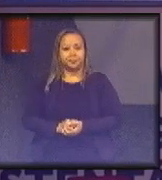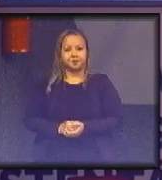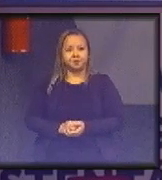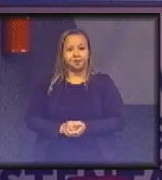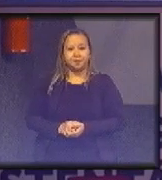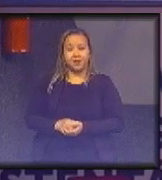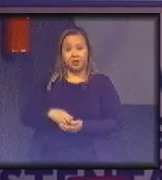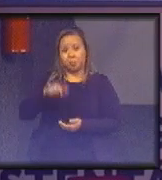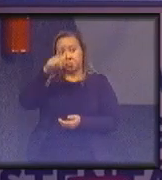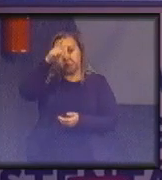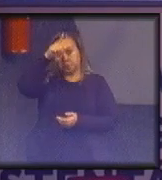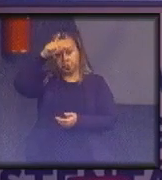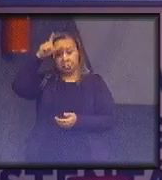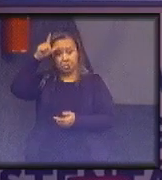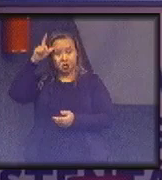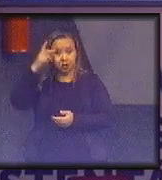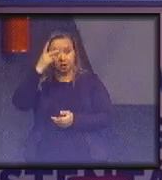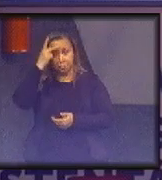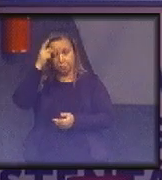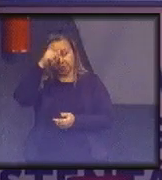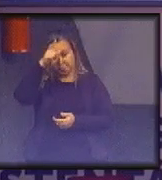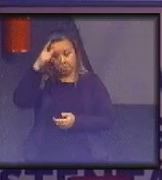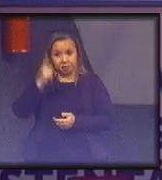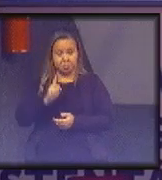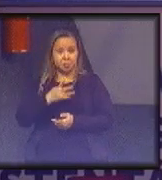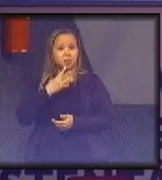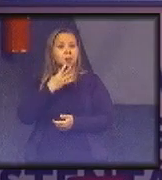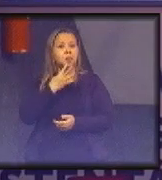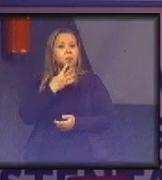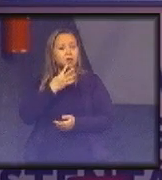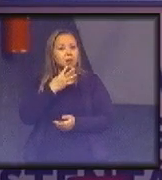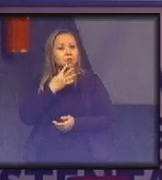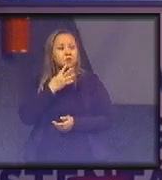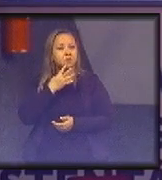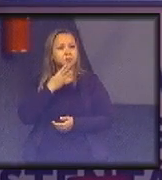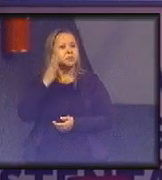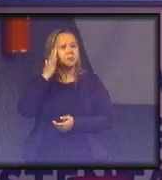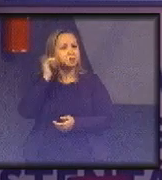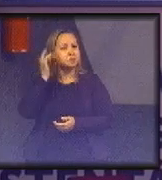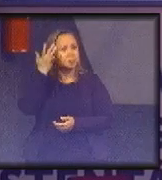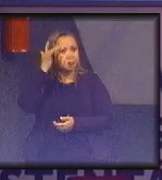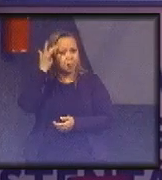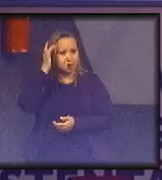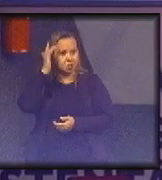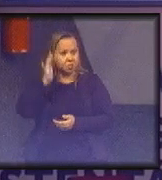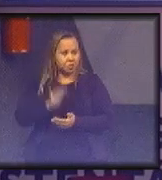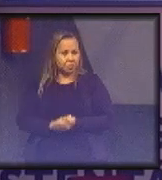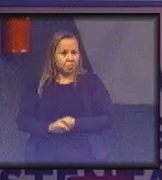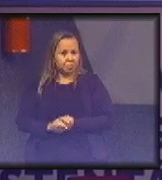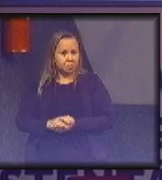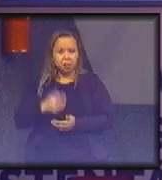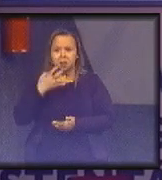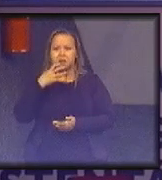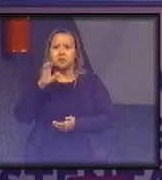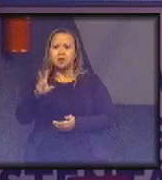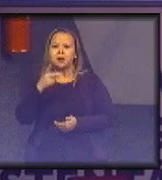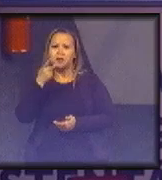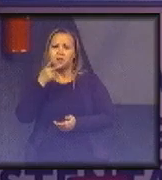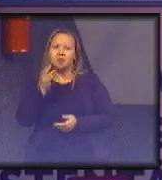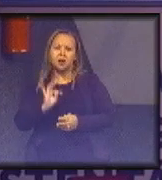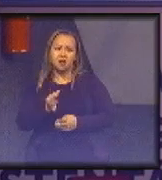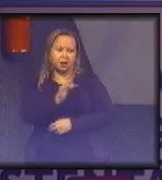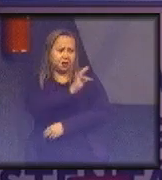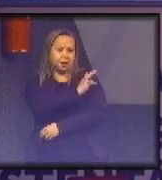leiga, vamos dizer, mas eu fiz de propósito, eu não estou querendo falar tecnicamente com vocês, eu quero falar com